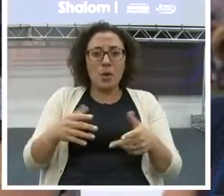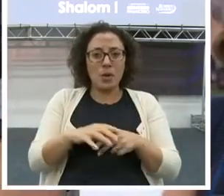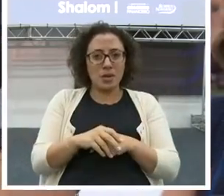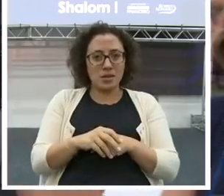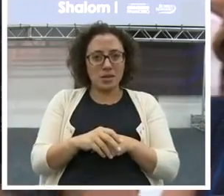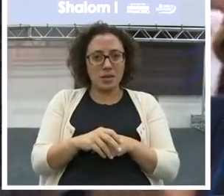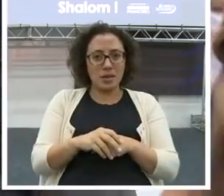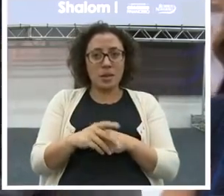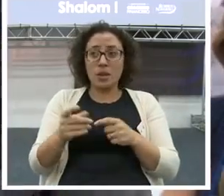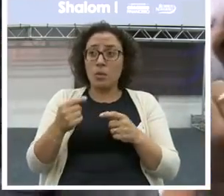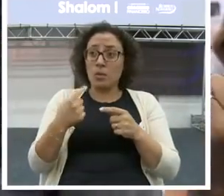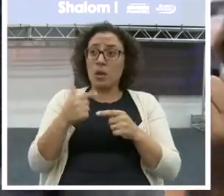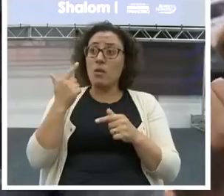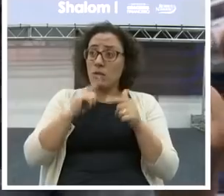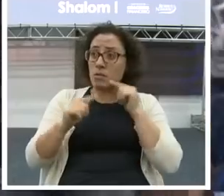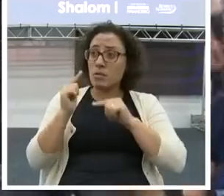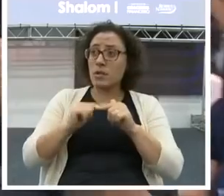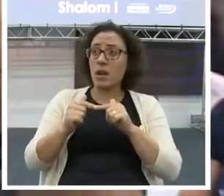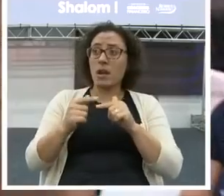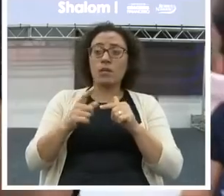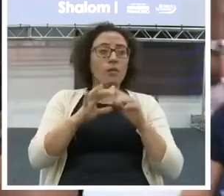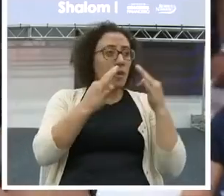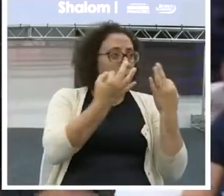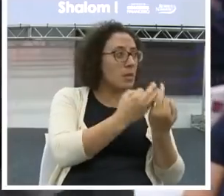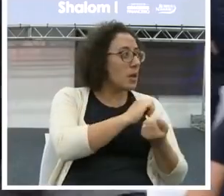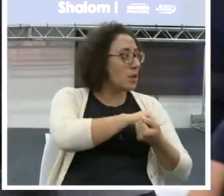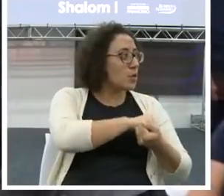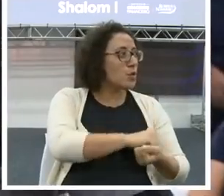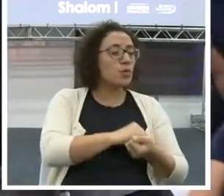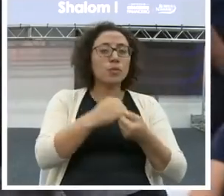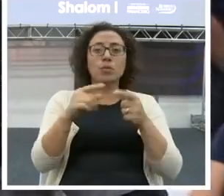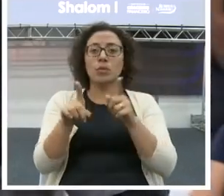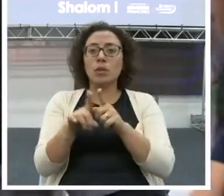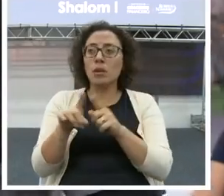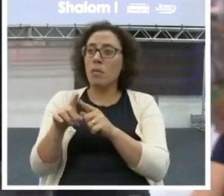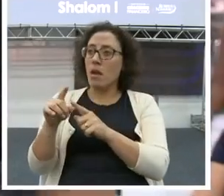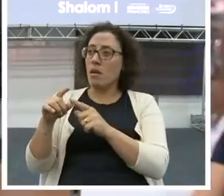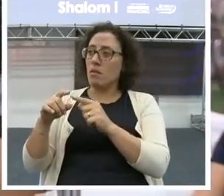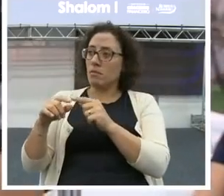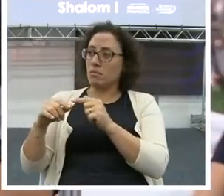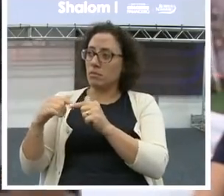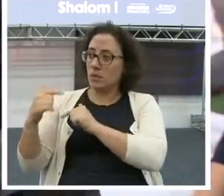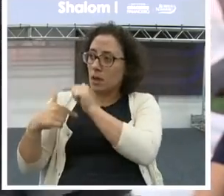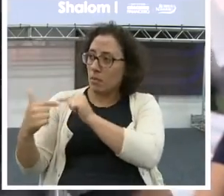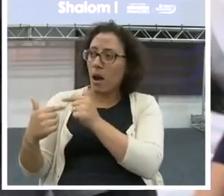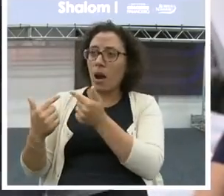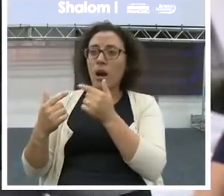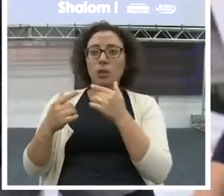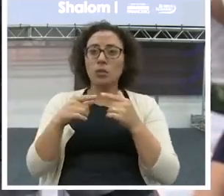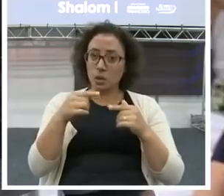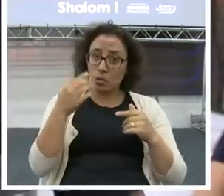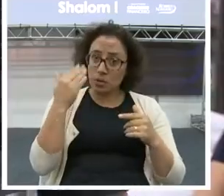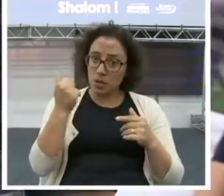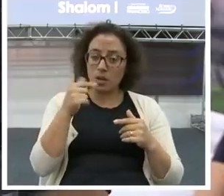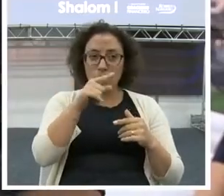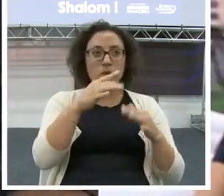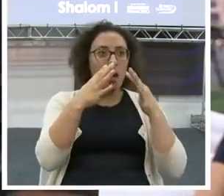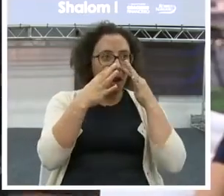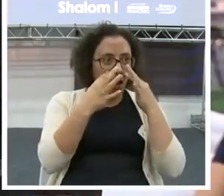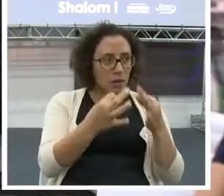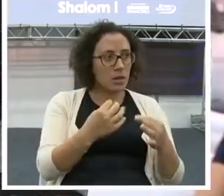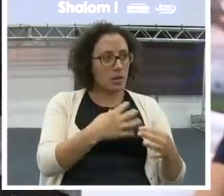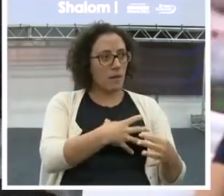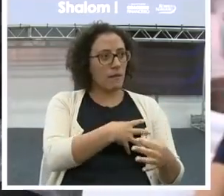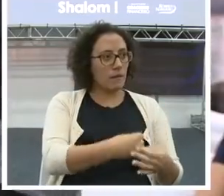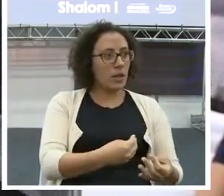tempo no teu negócio e perca tempo para a tua família. Eu vi que você é um cara, assim, bastante focado em dar atenção para os teus filhos. Você tem seis filhos. Então,